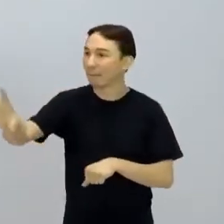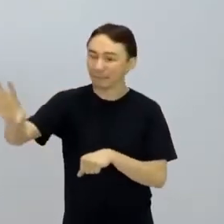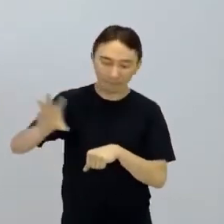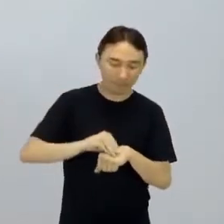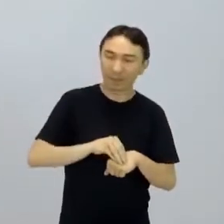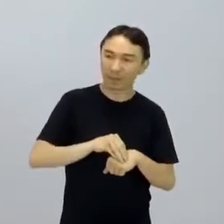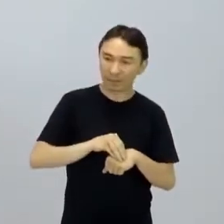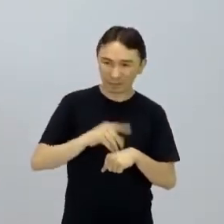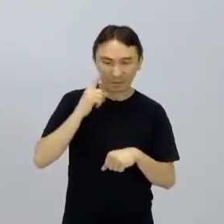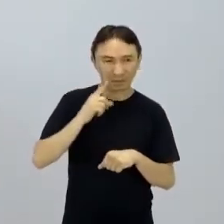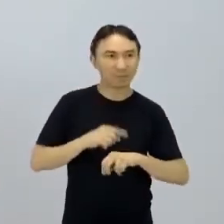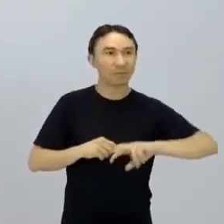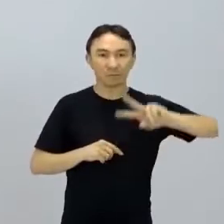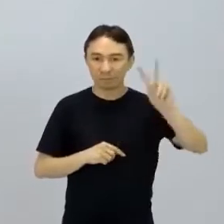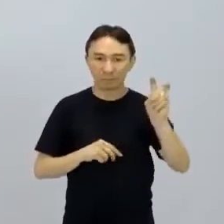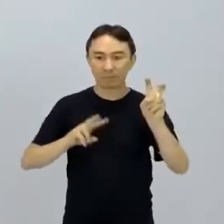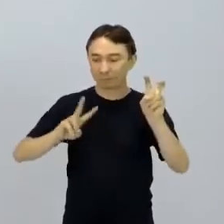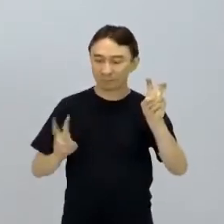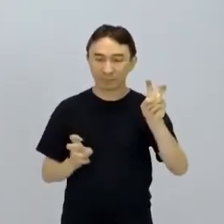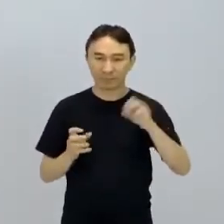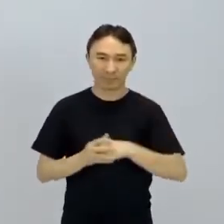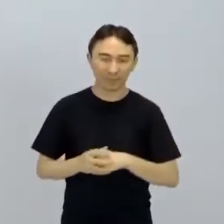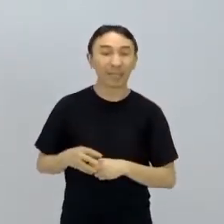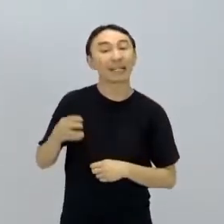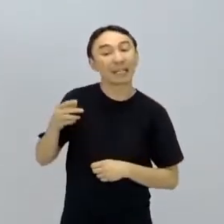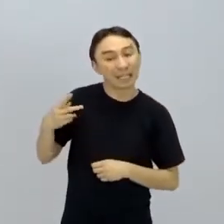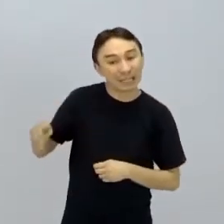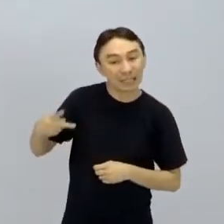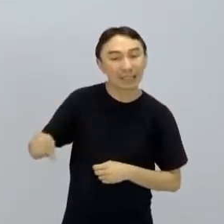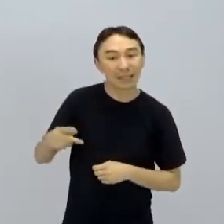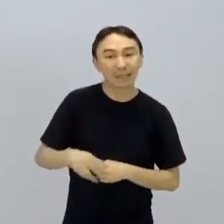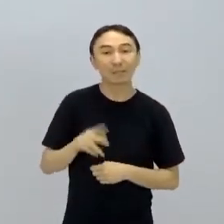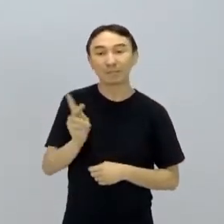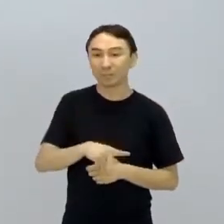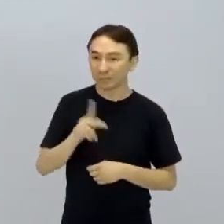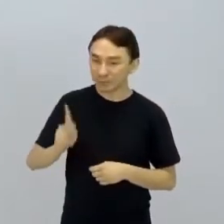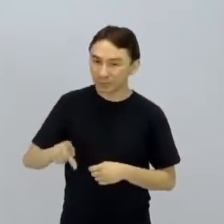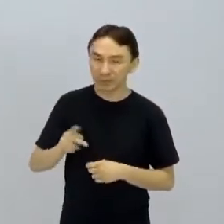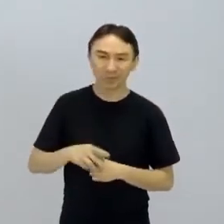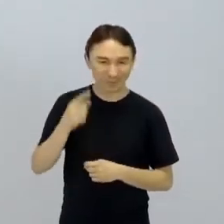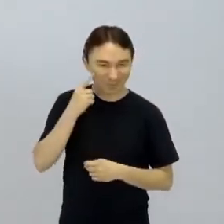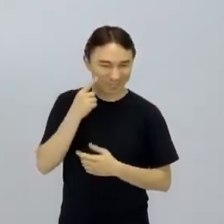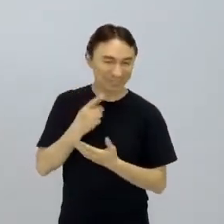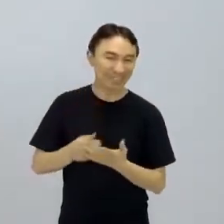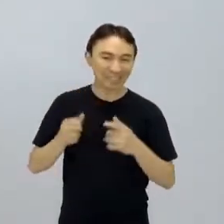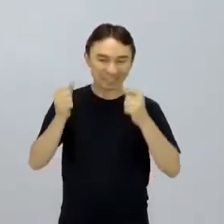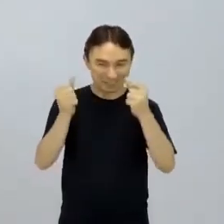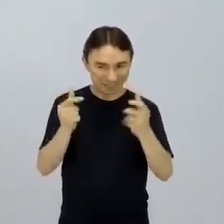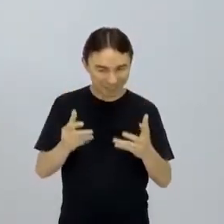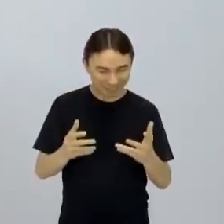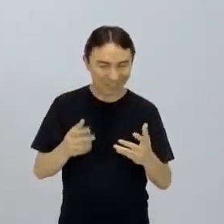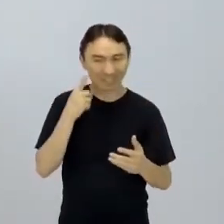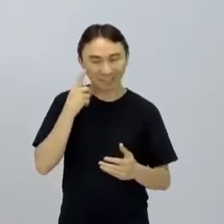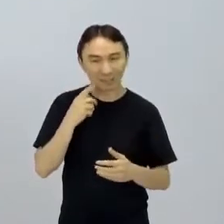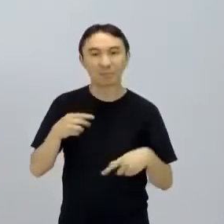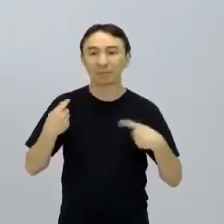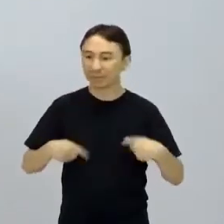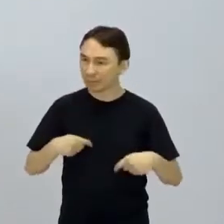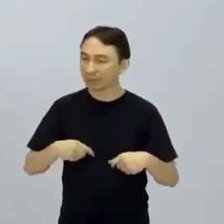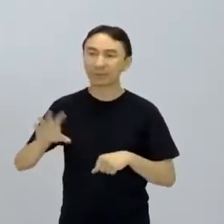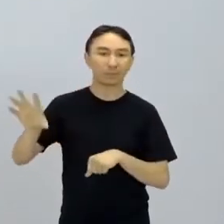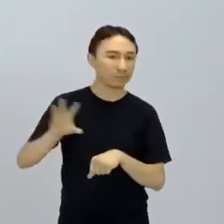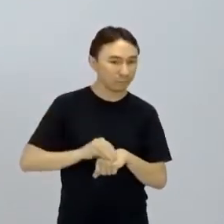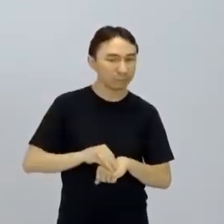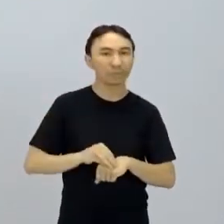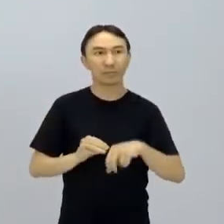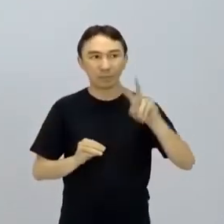colocamos uma frase do professor Mauro. Eu tenho que falar assim, olha, essa frase foi o professor Mauro que escreveu, autoral dele, então tem que ser mencionado,